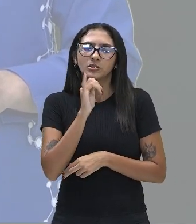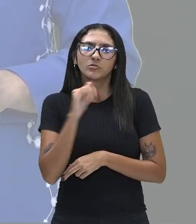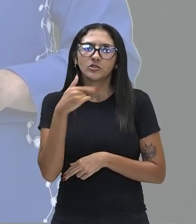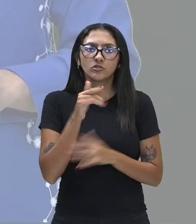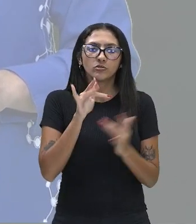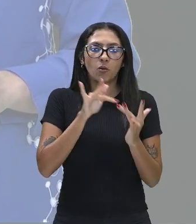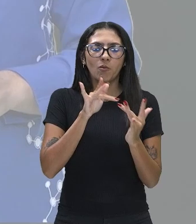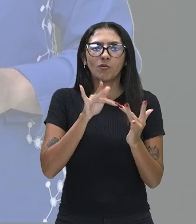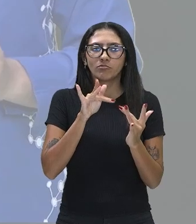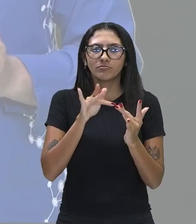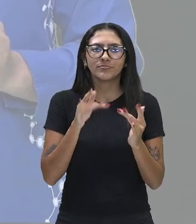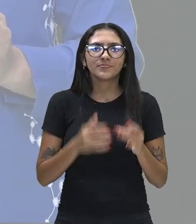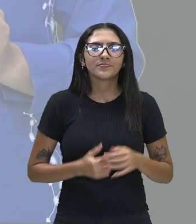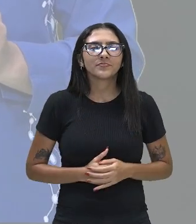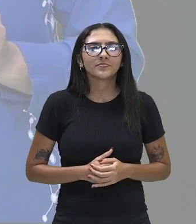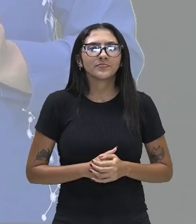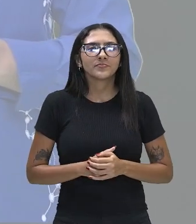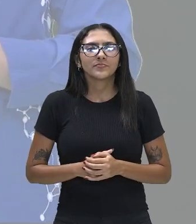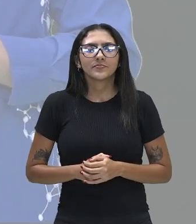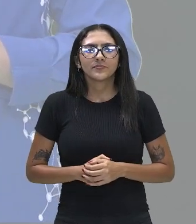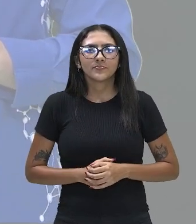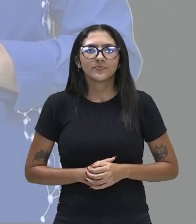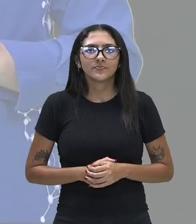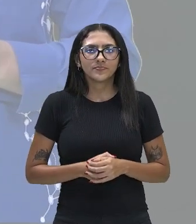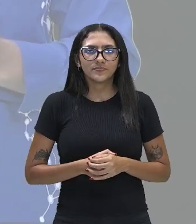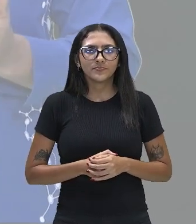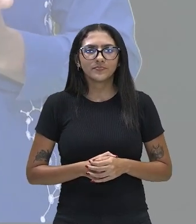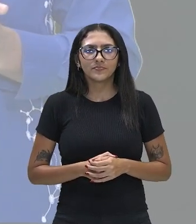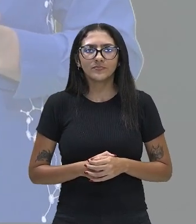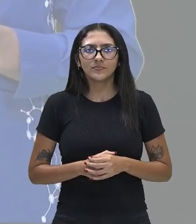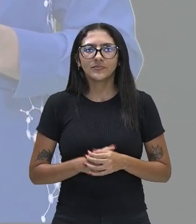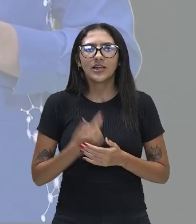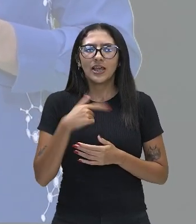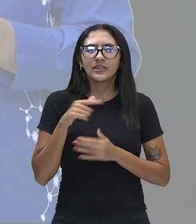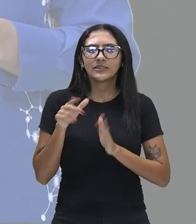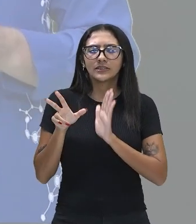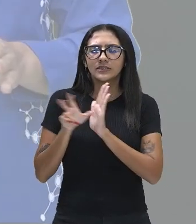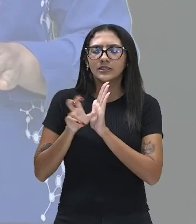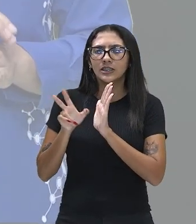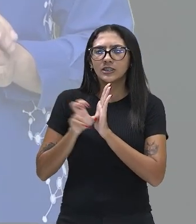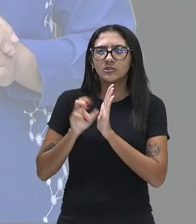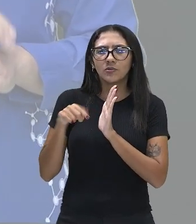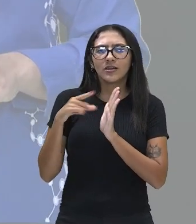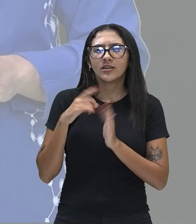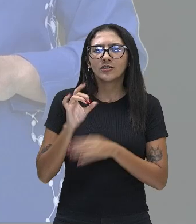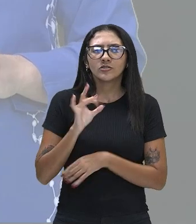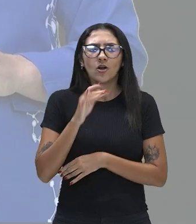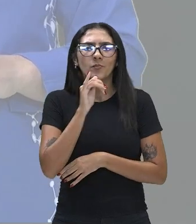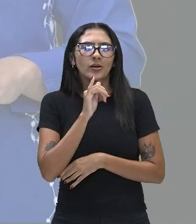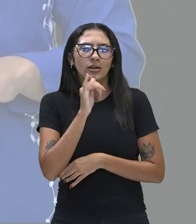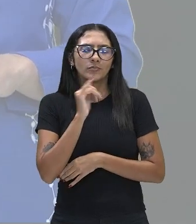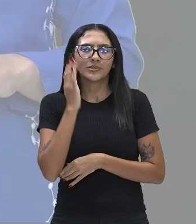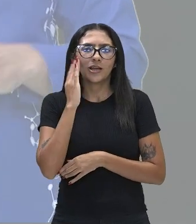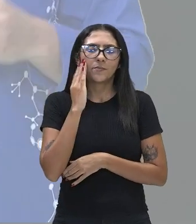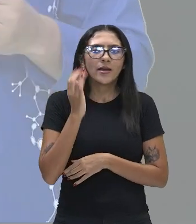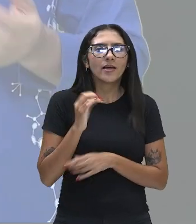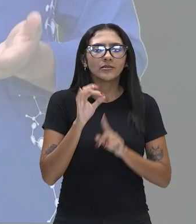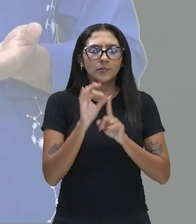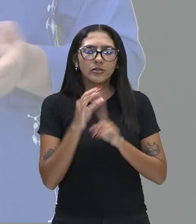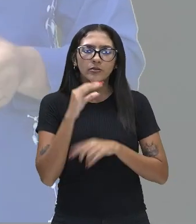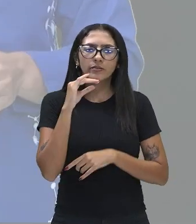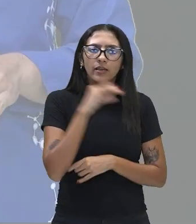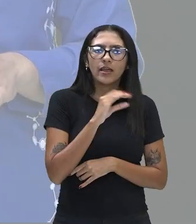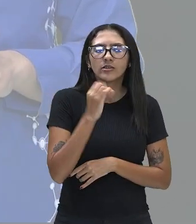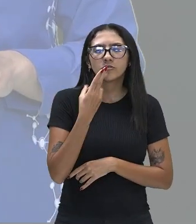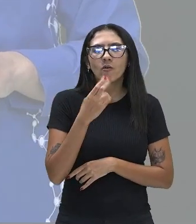algo. Gente, esse sentido, ele não é, não serve apenas para eu saber que está quente ou que está frio ou que